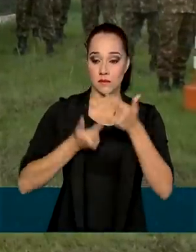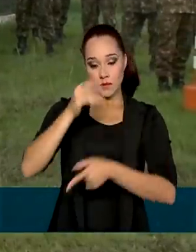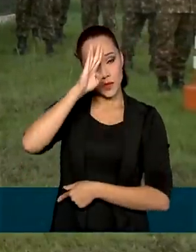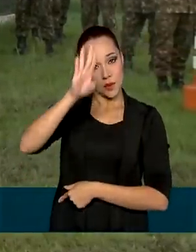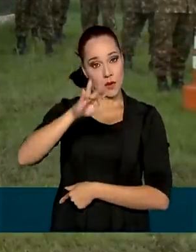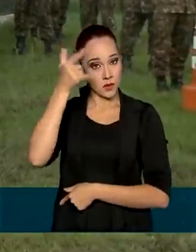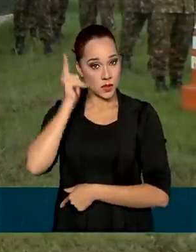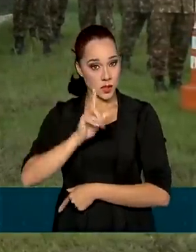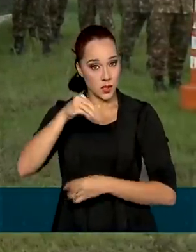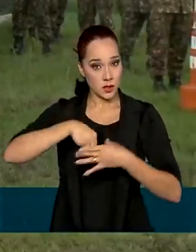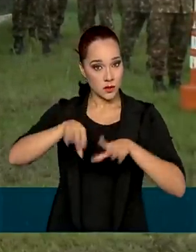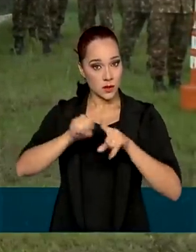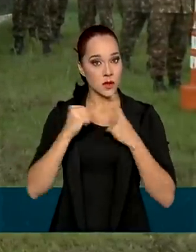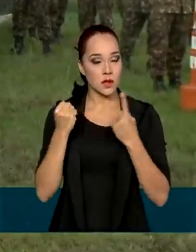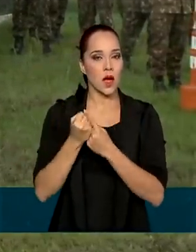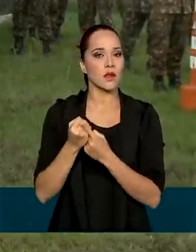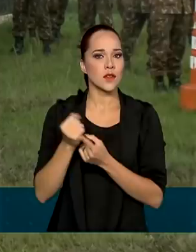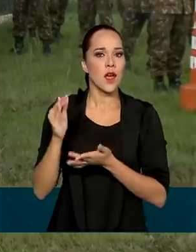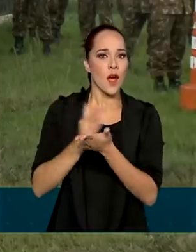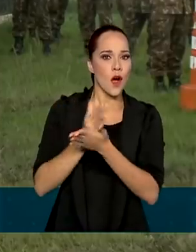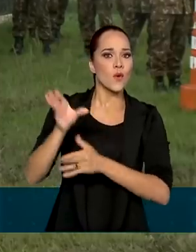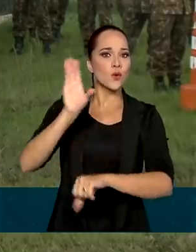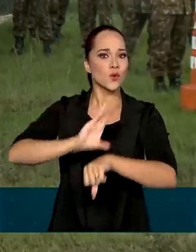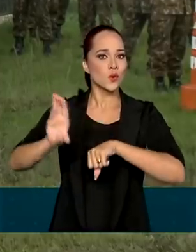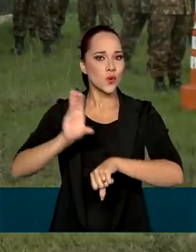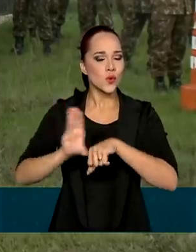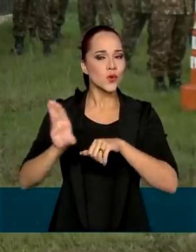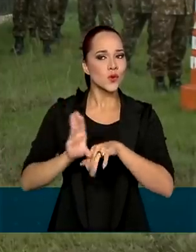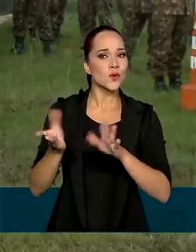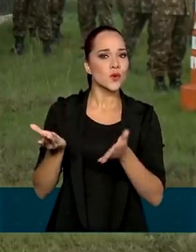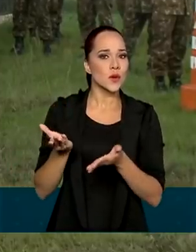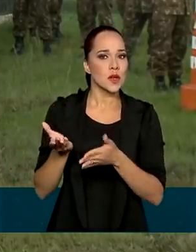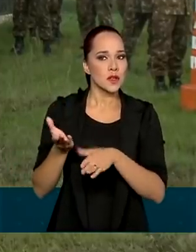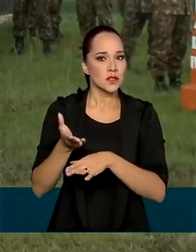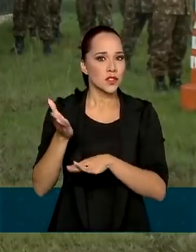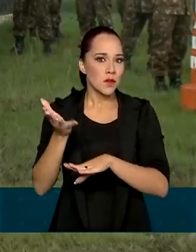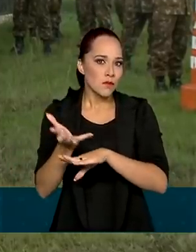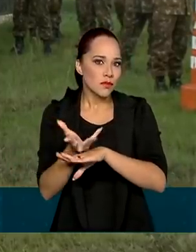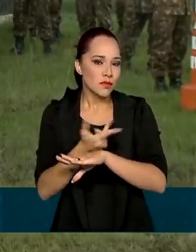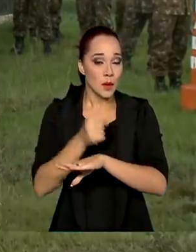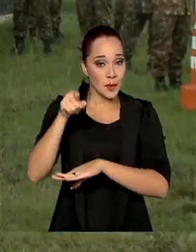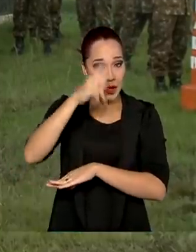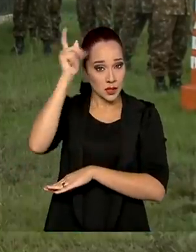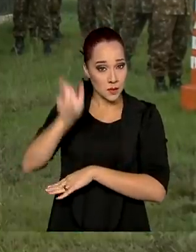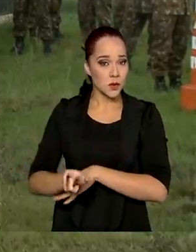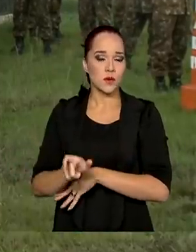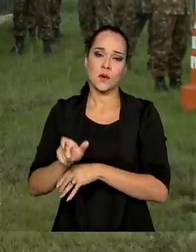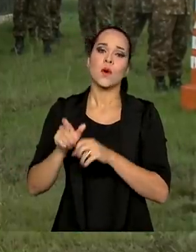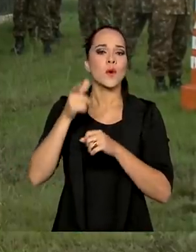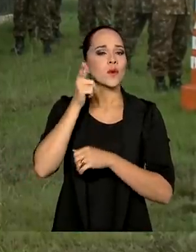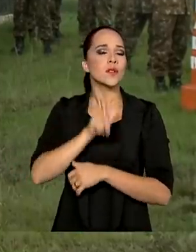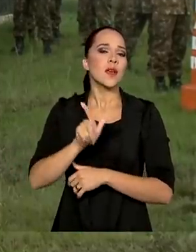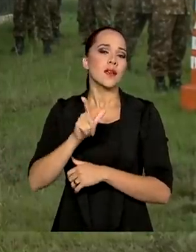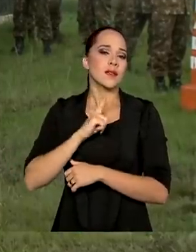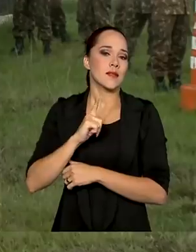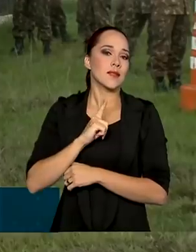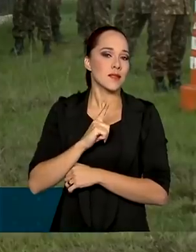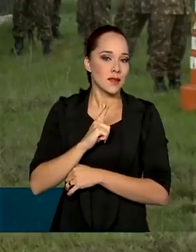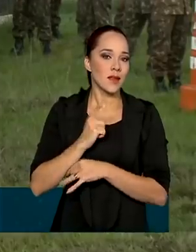conseguir na sociedade alguns cursos de capacitação para que esses beneficiários possam ter